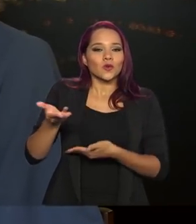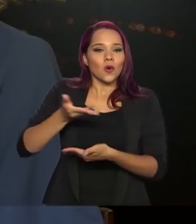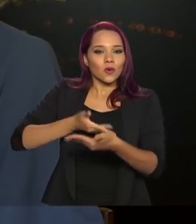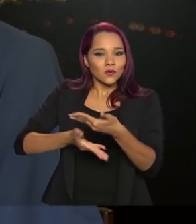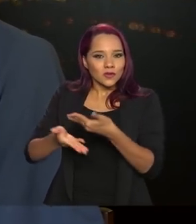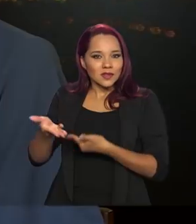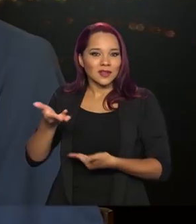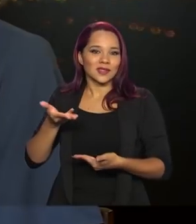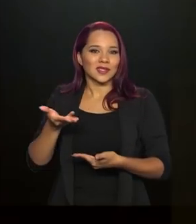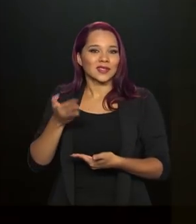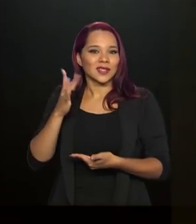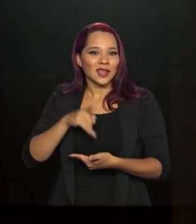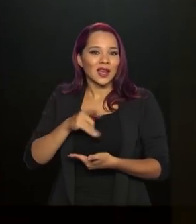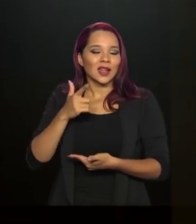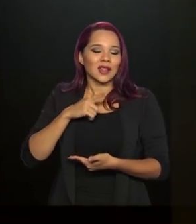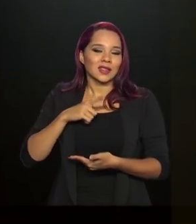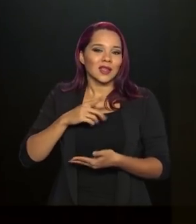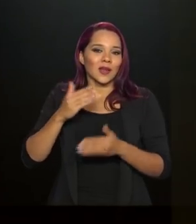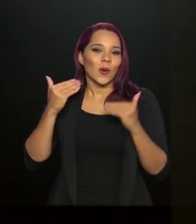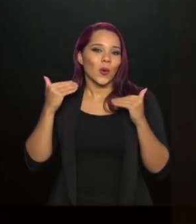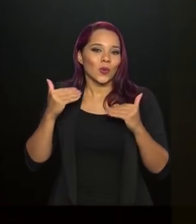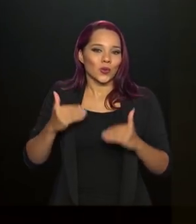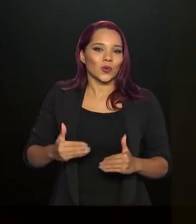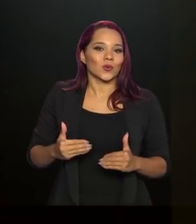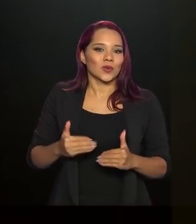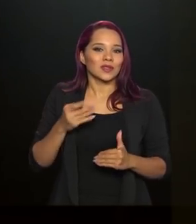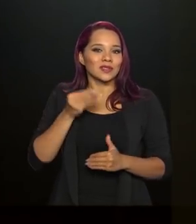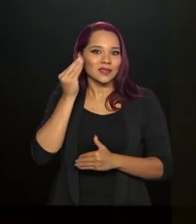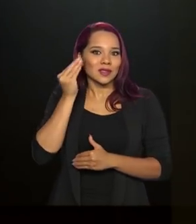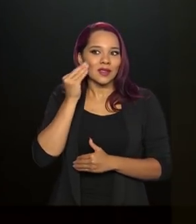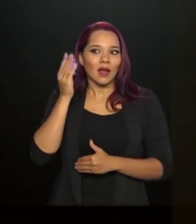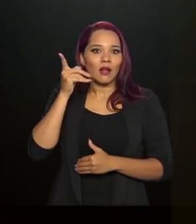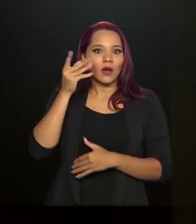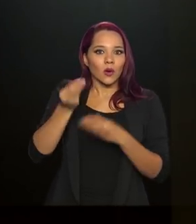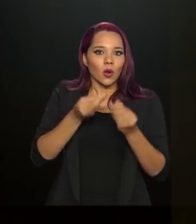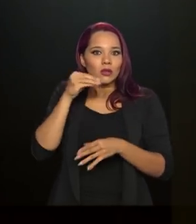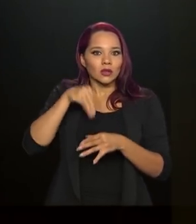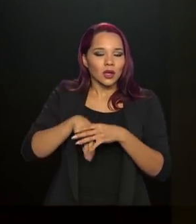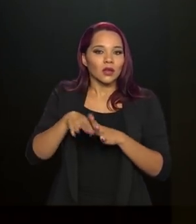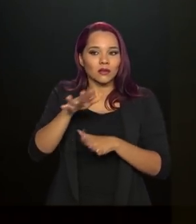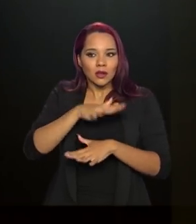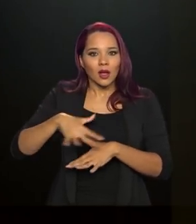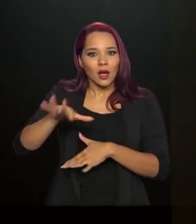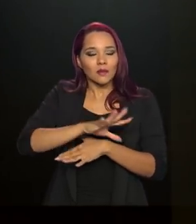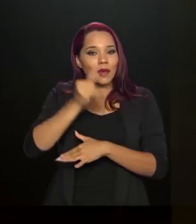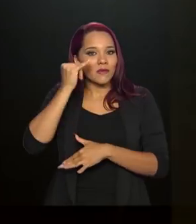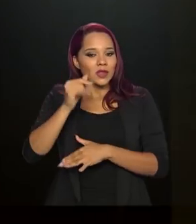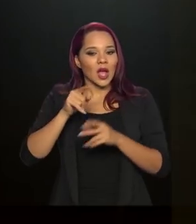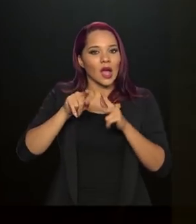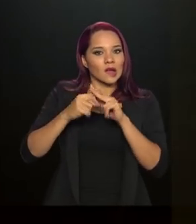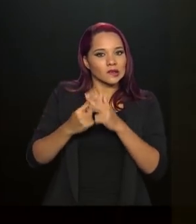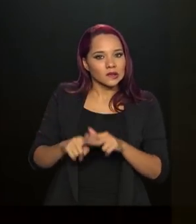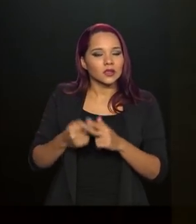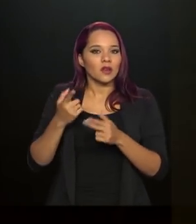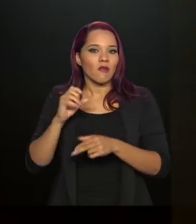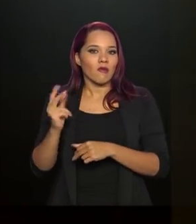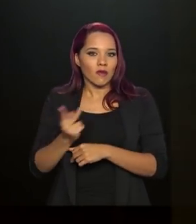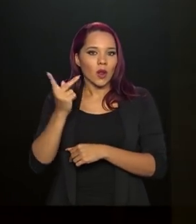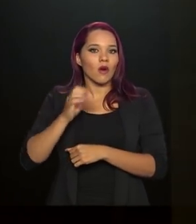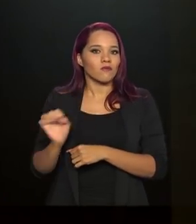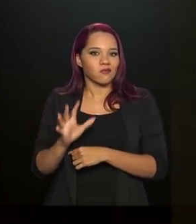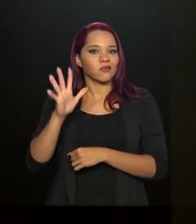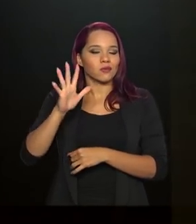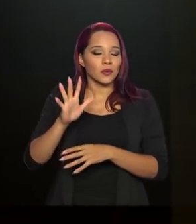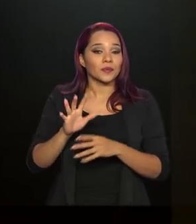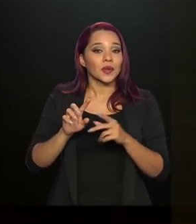de se buscar justamente conduta, de tentar acerto dentro do mercado para que não haja esses reajustes de preços. Certo?